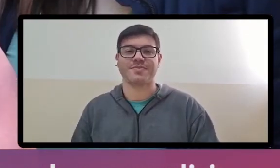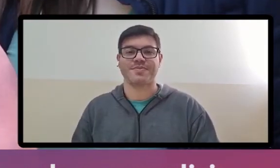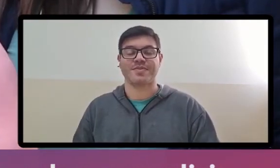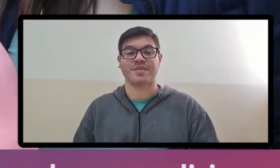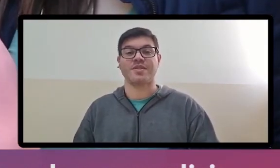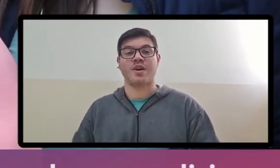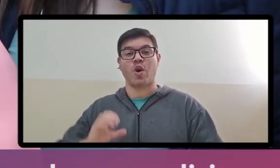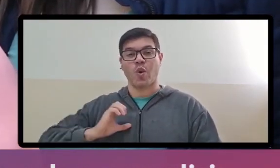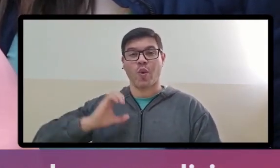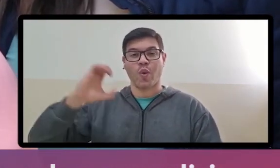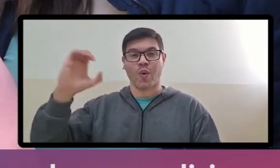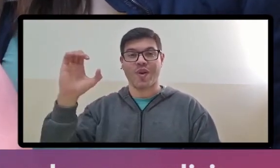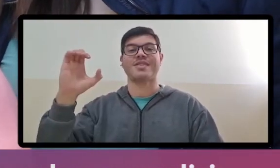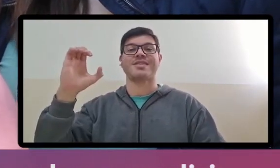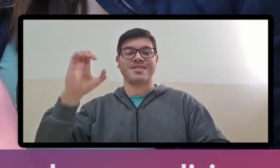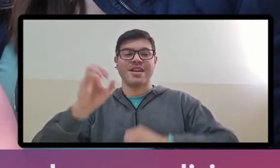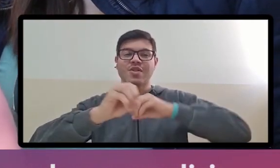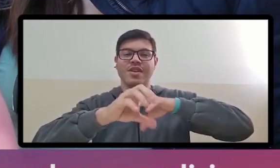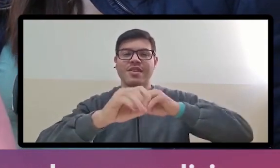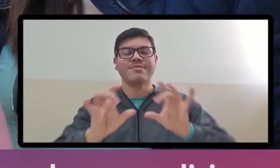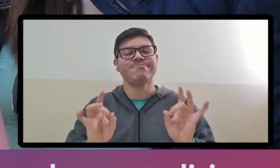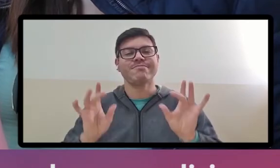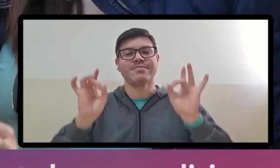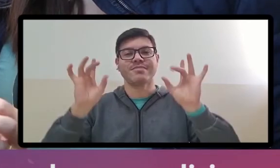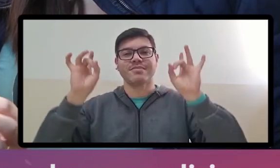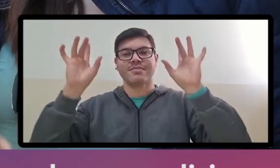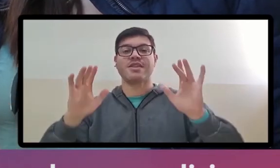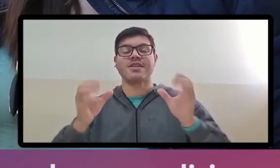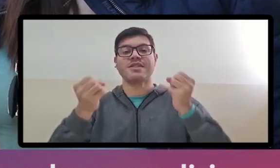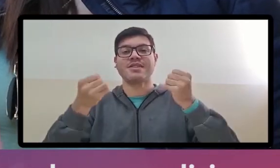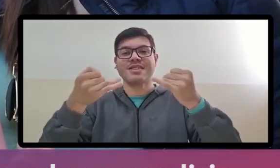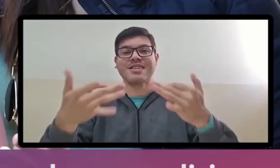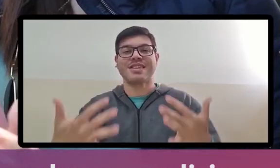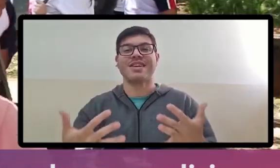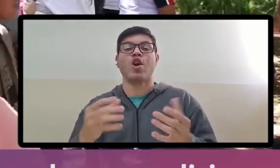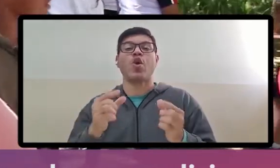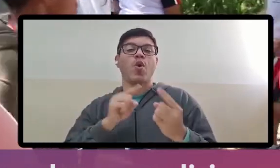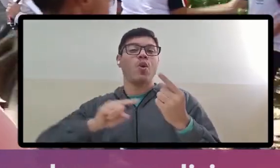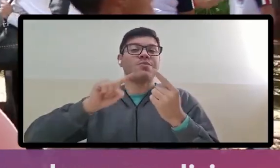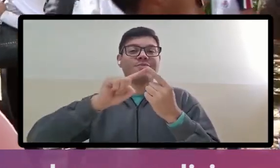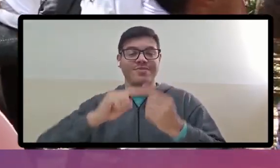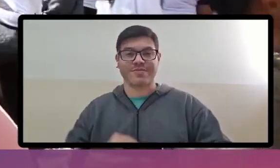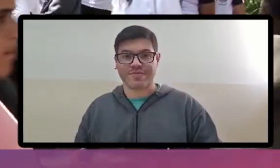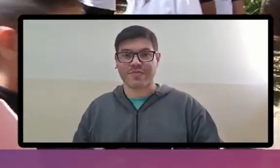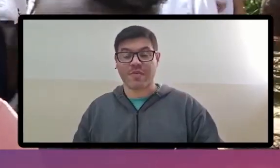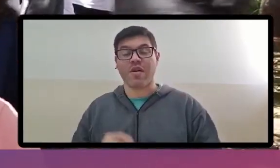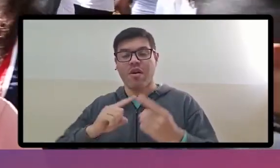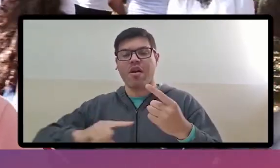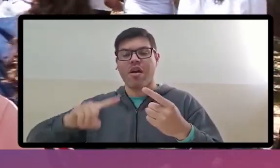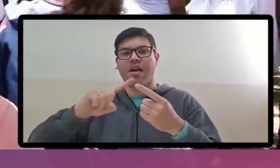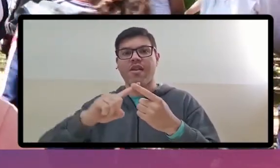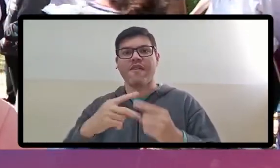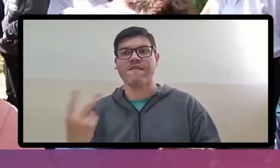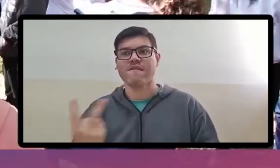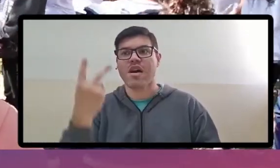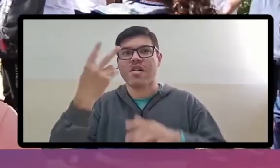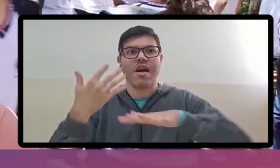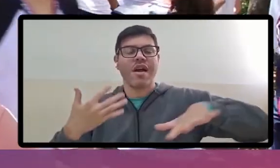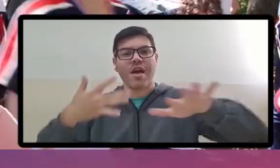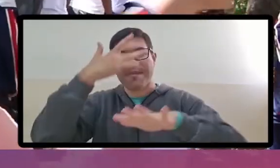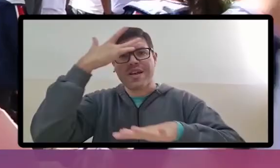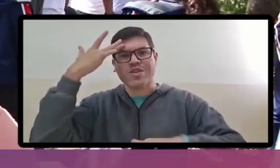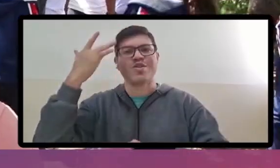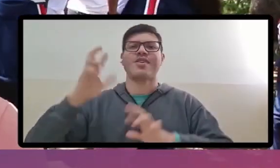O coordenador de Educação Especial explica o objetivo da ação. O objetivo é valorizar as diferenças,